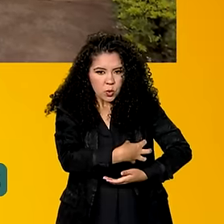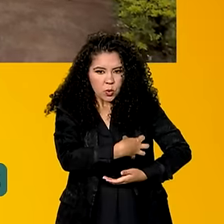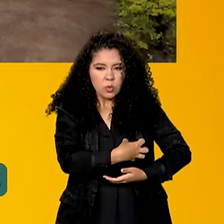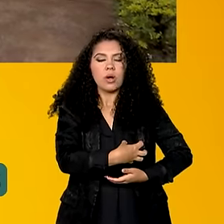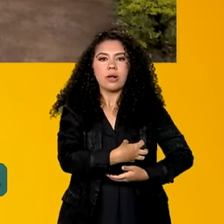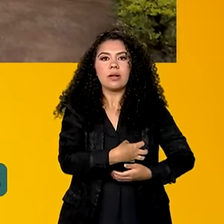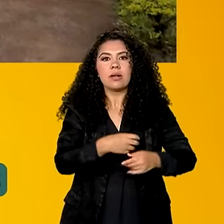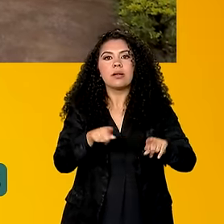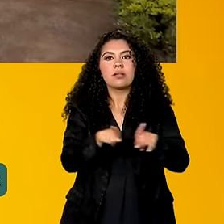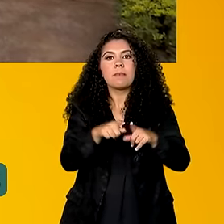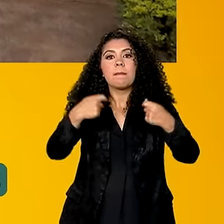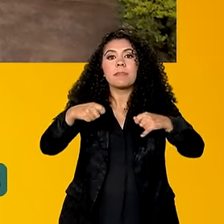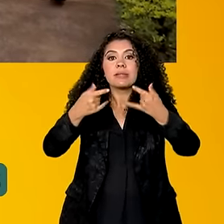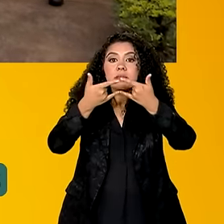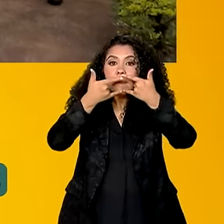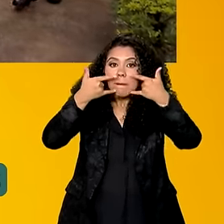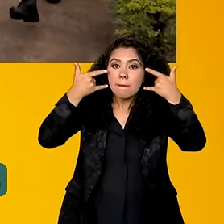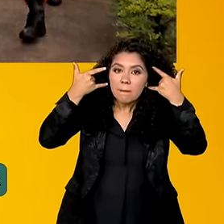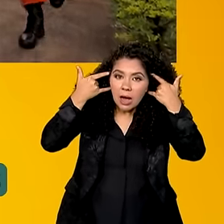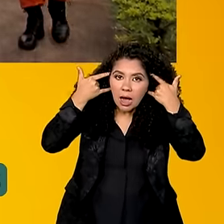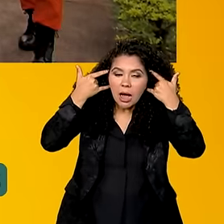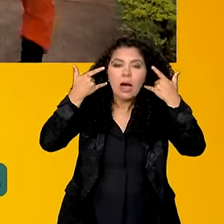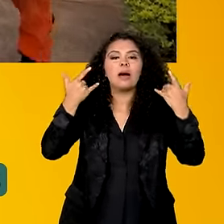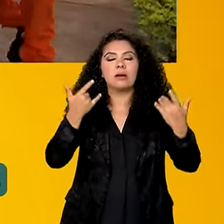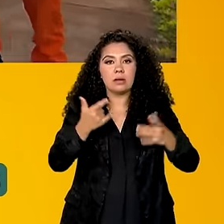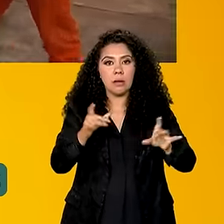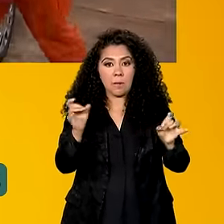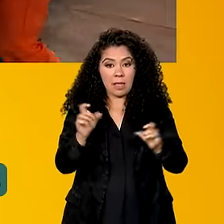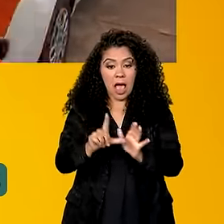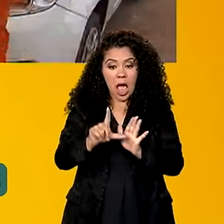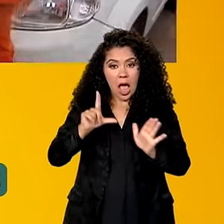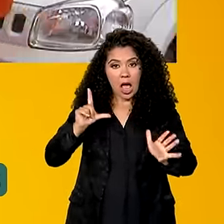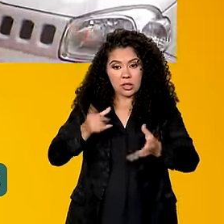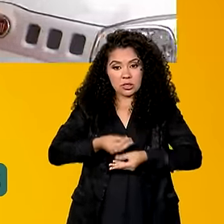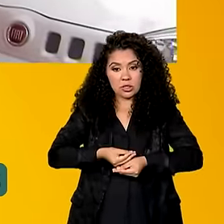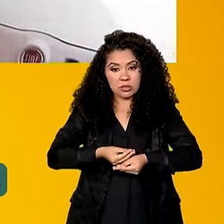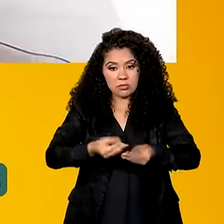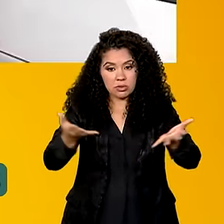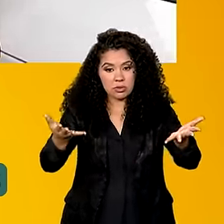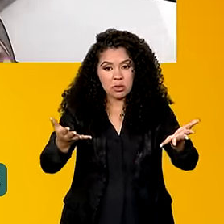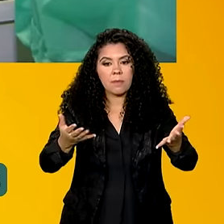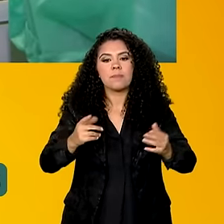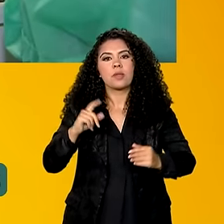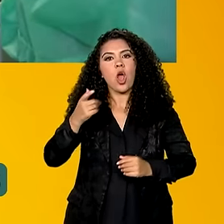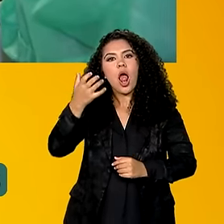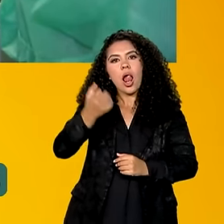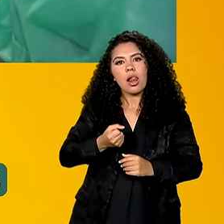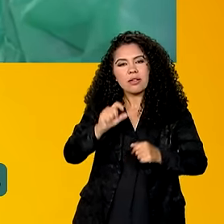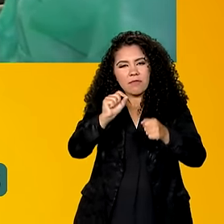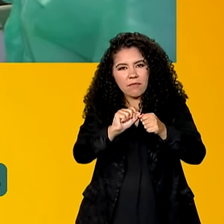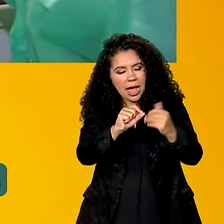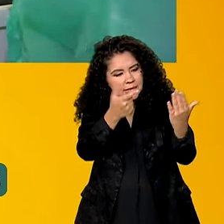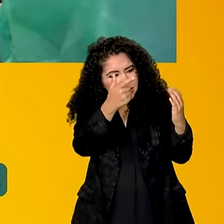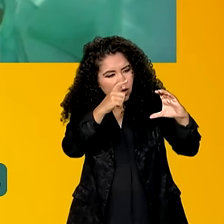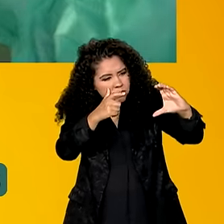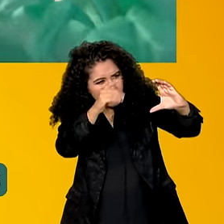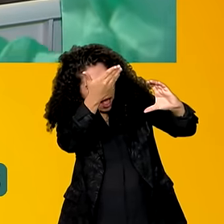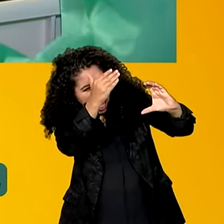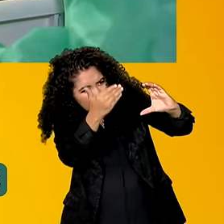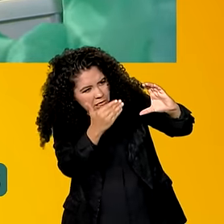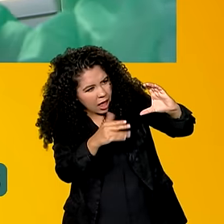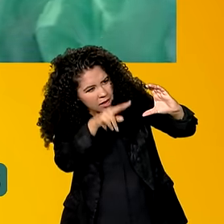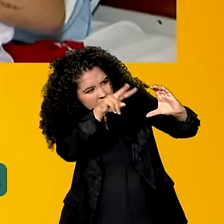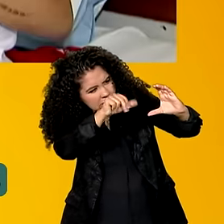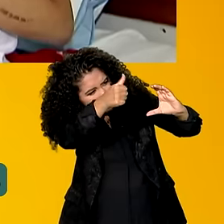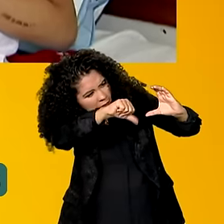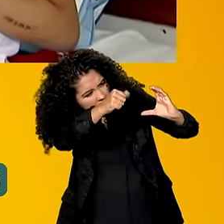usar uma máscara no rosto. Antes de ser distribuído, o leite passa por um processo de análise e de controle de